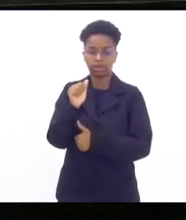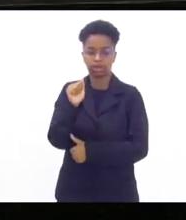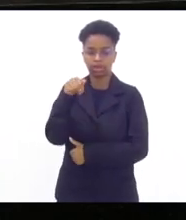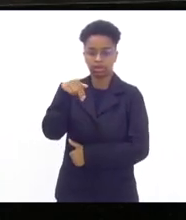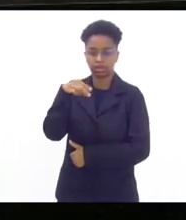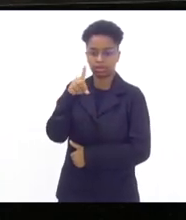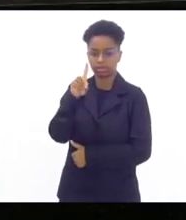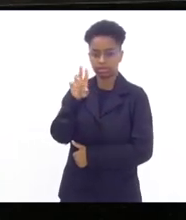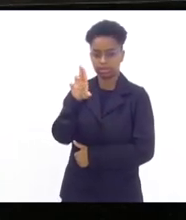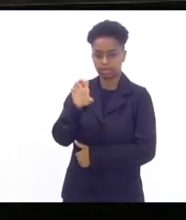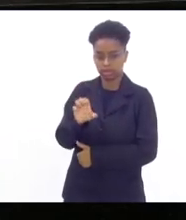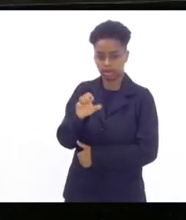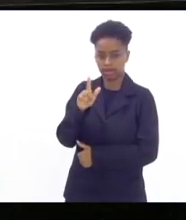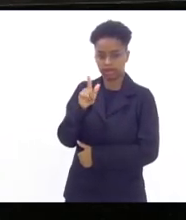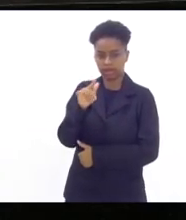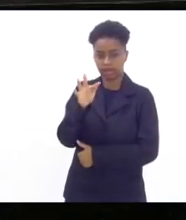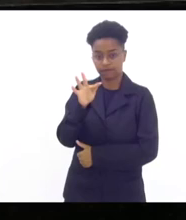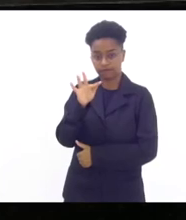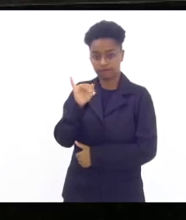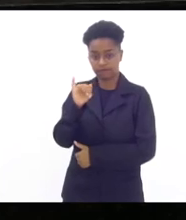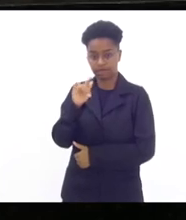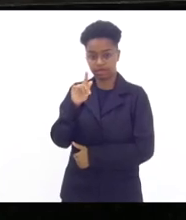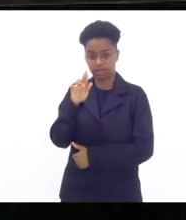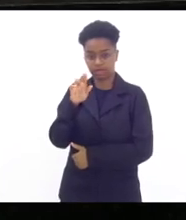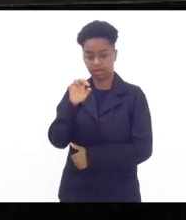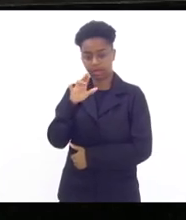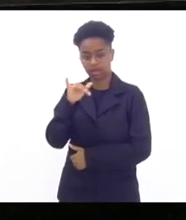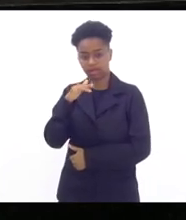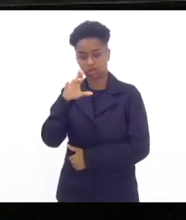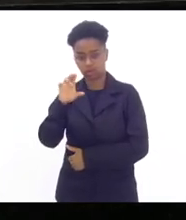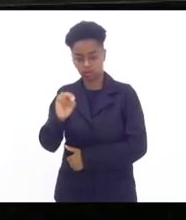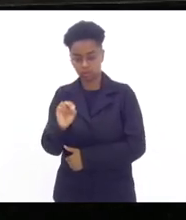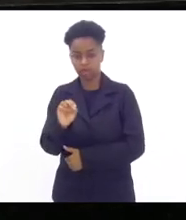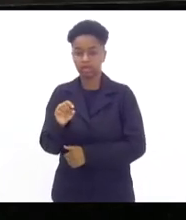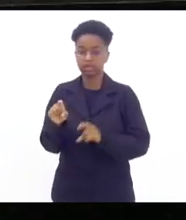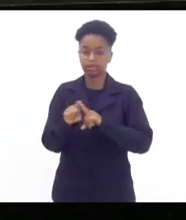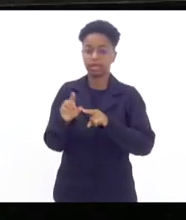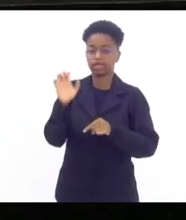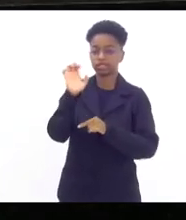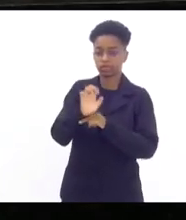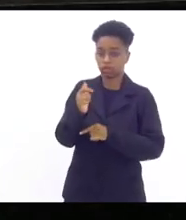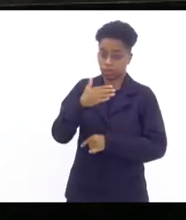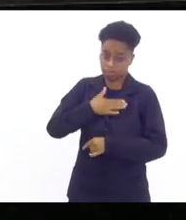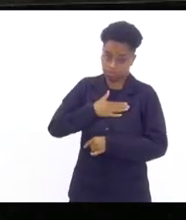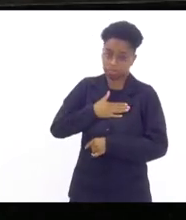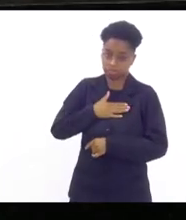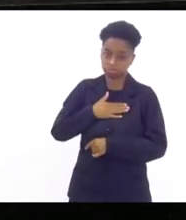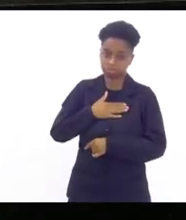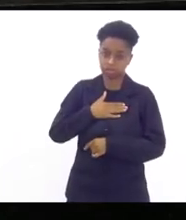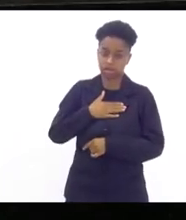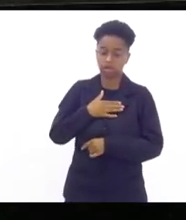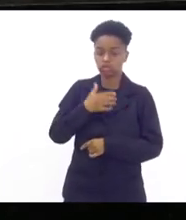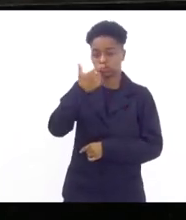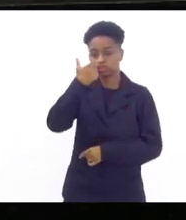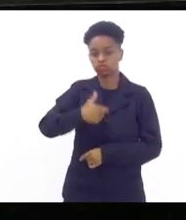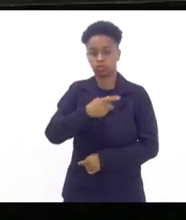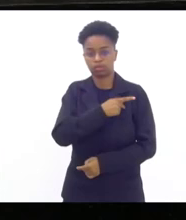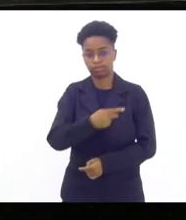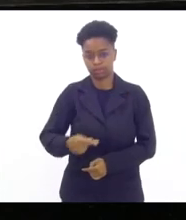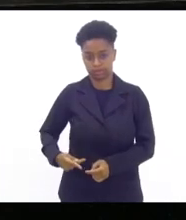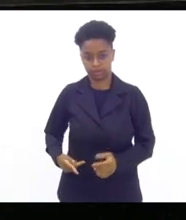Figueiredo deputado federal líder do PDT na câmara e na questão estadual por mim na condição de presidente em